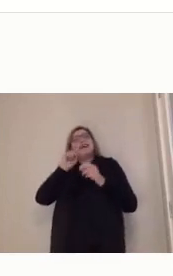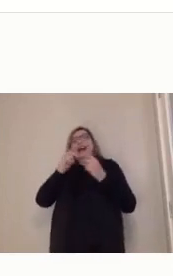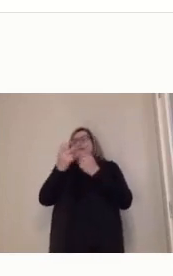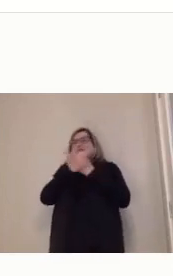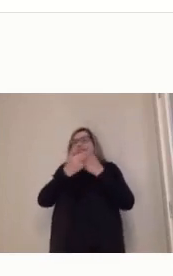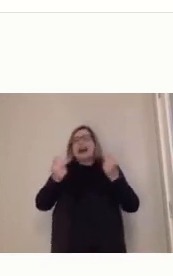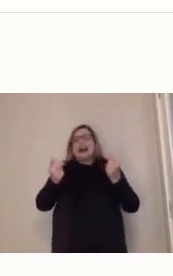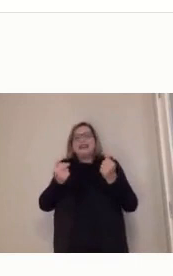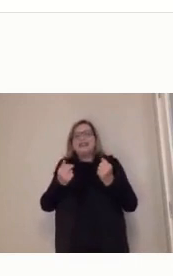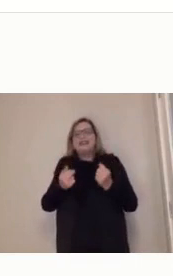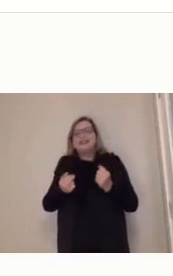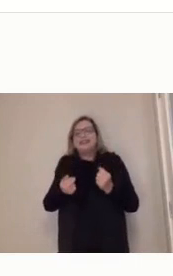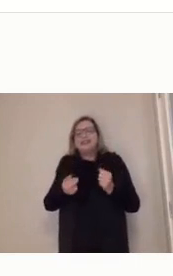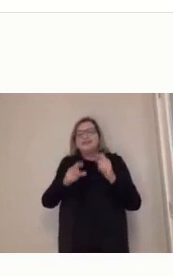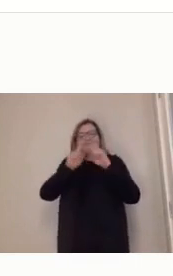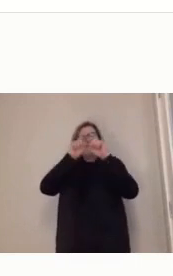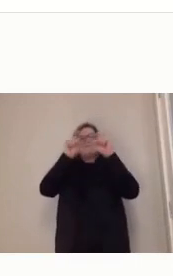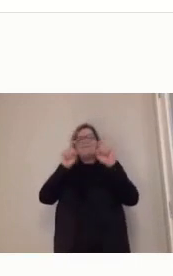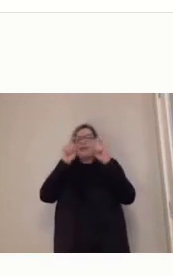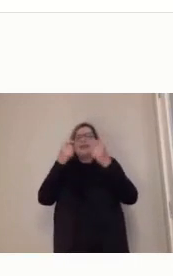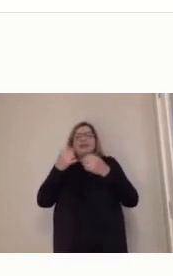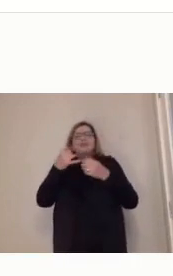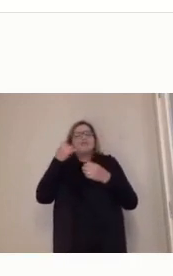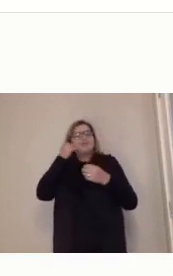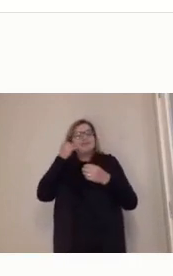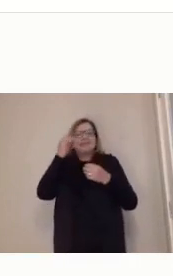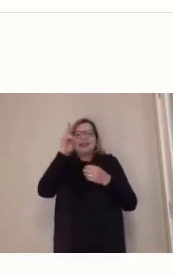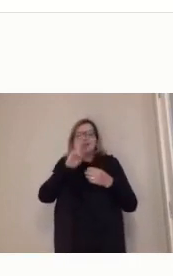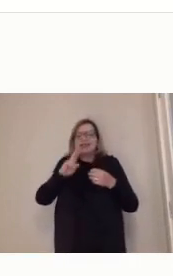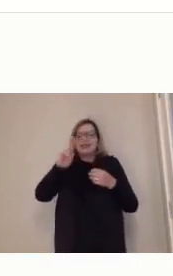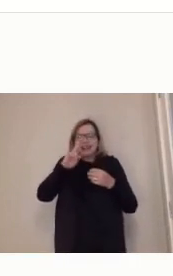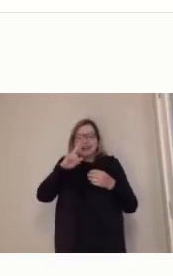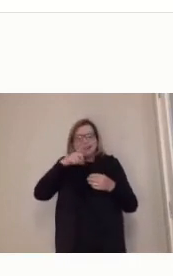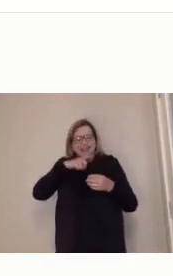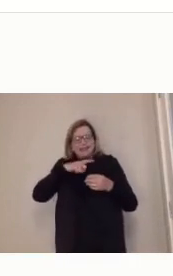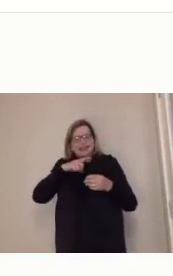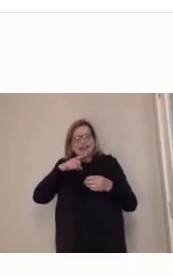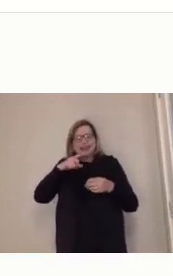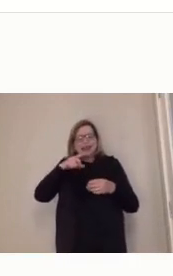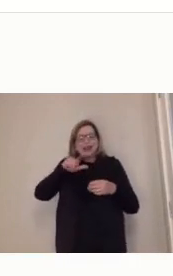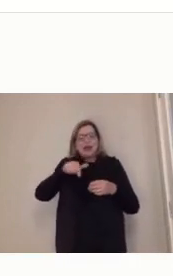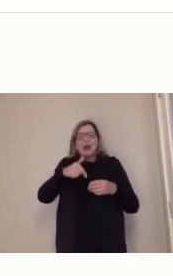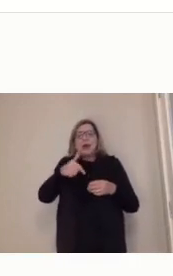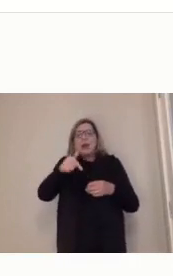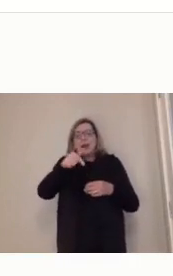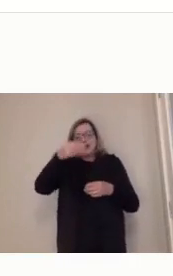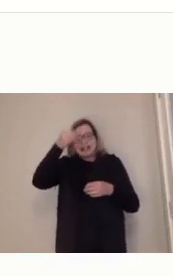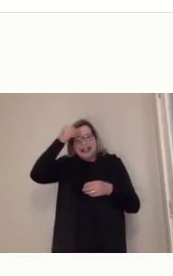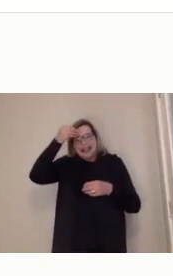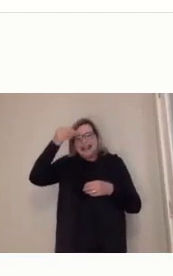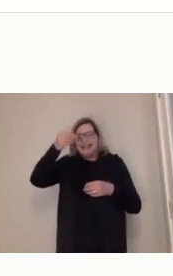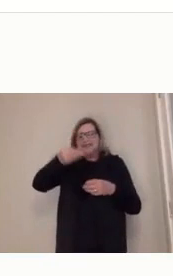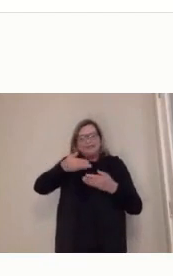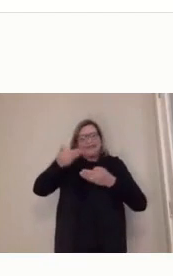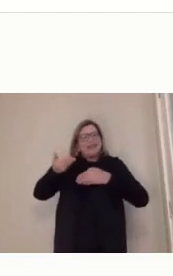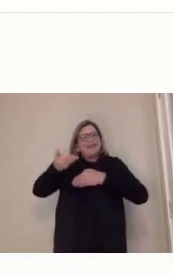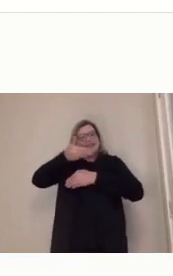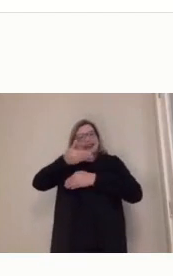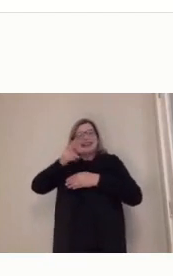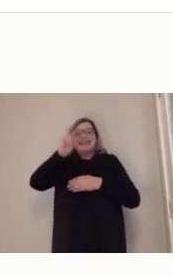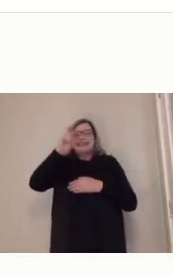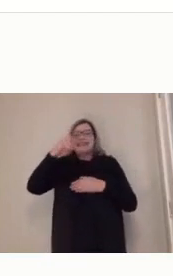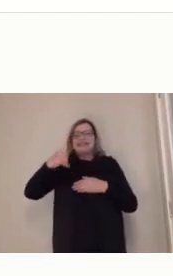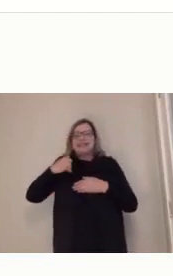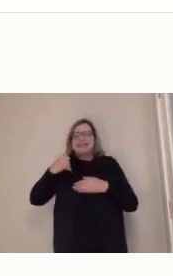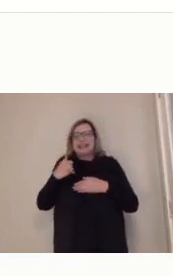que tem cinco iconinhos, e ela manda para mim sempre o WhatsApp, e ela me diz assim, responda por áudio, né? Ela me passa o áudio,